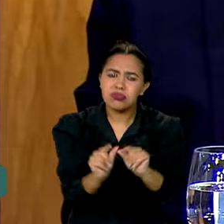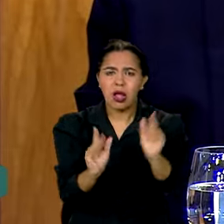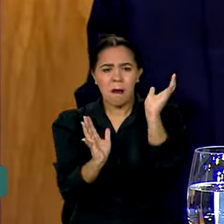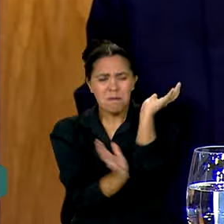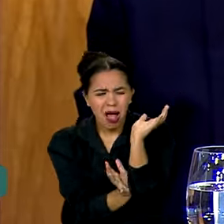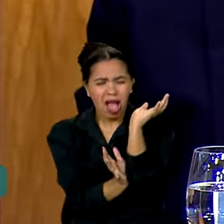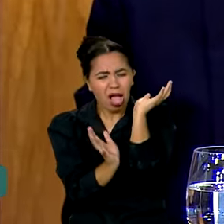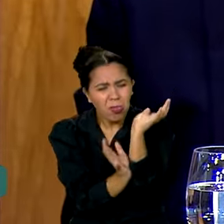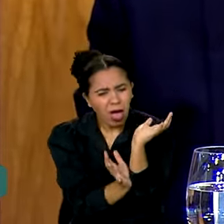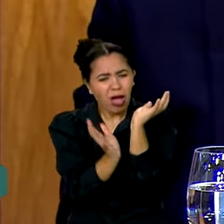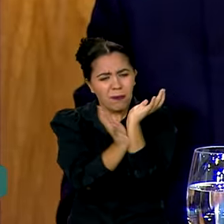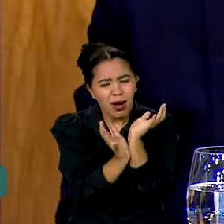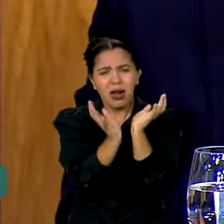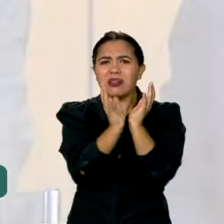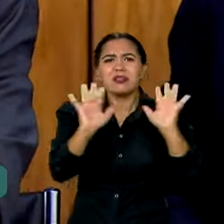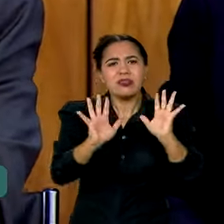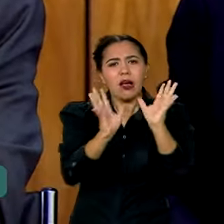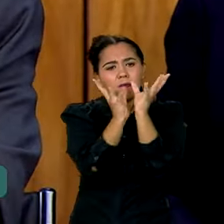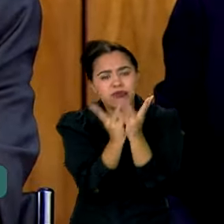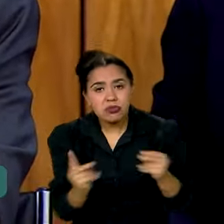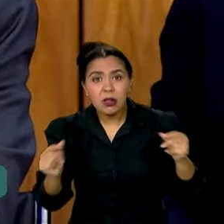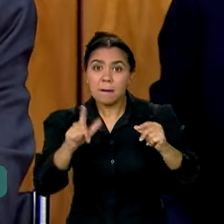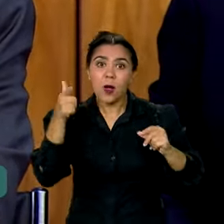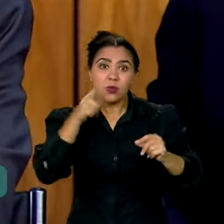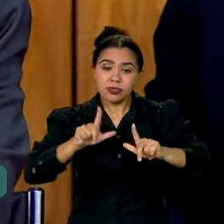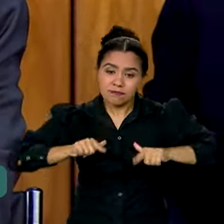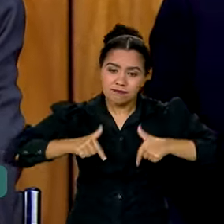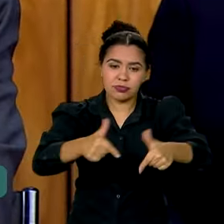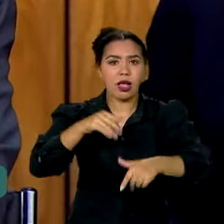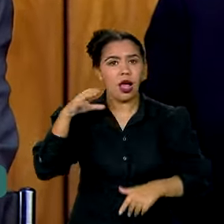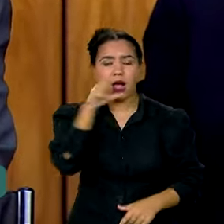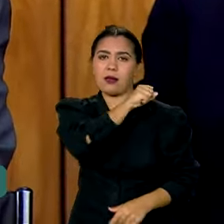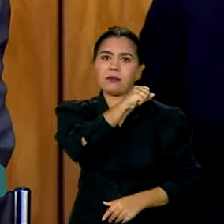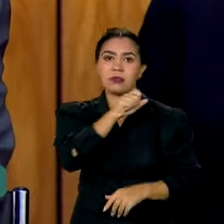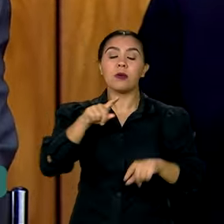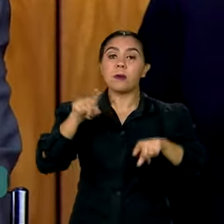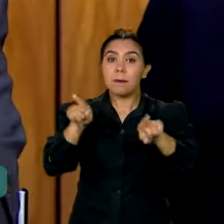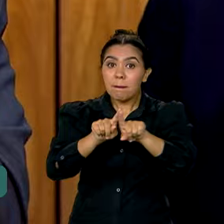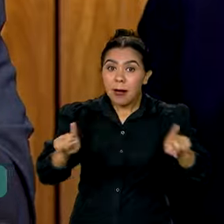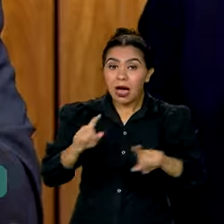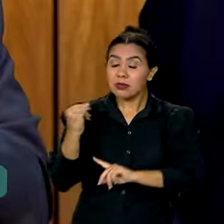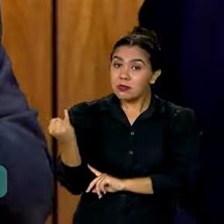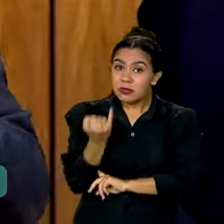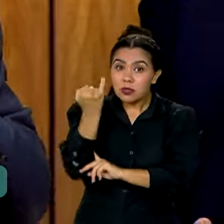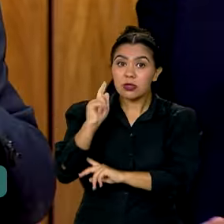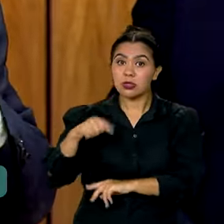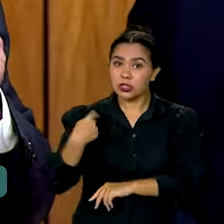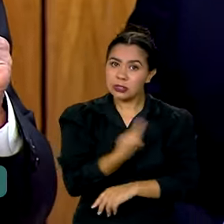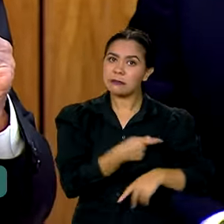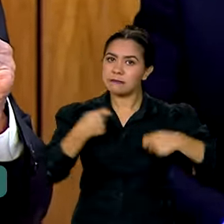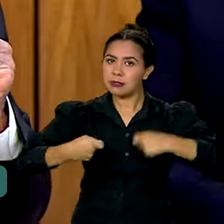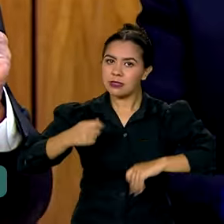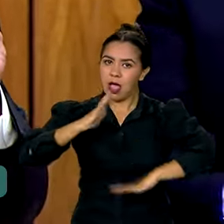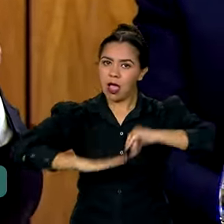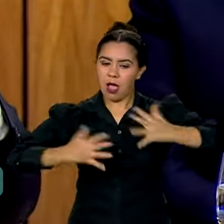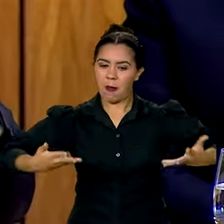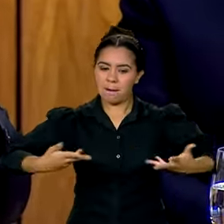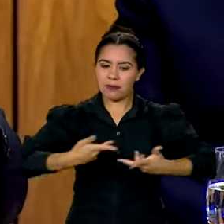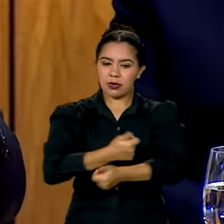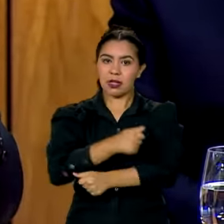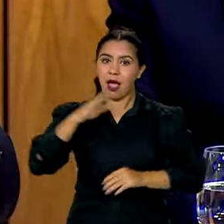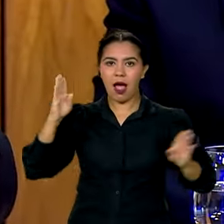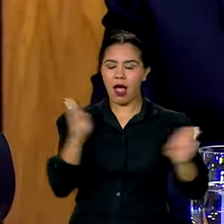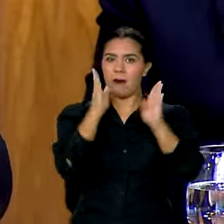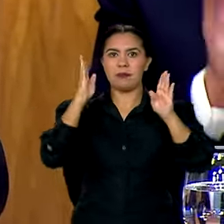e fazer as coisas acontecerem. É importante que a gente tenha muita, muita habilidade de fazer isso acontecer